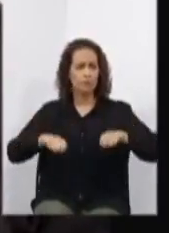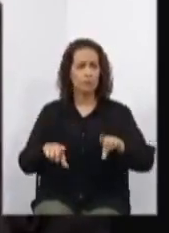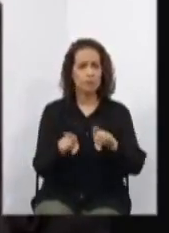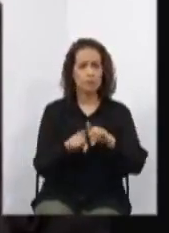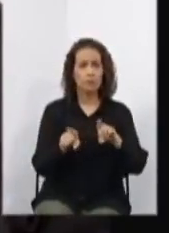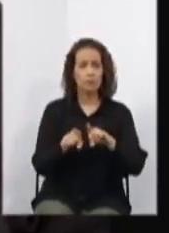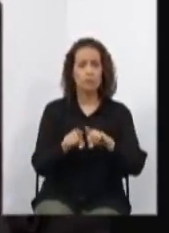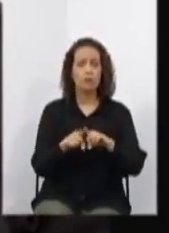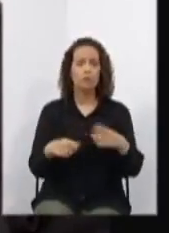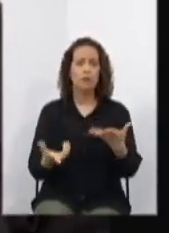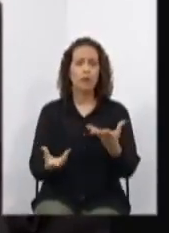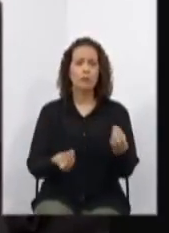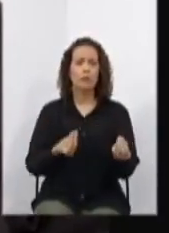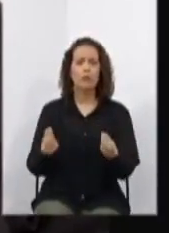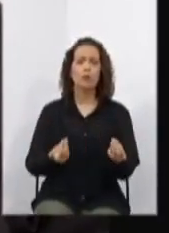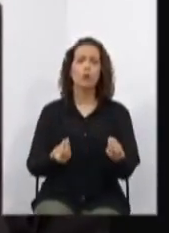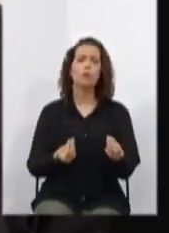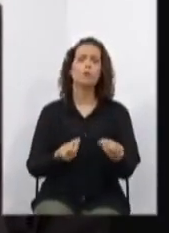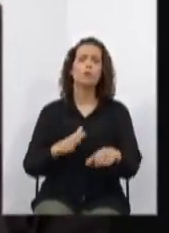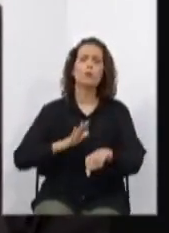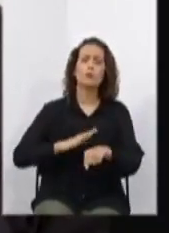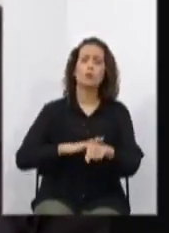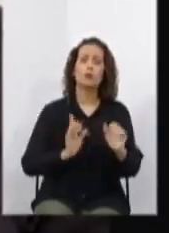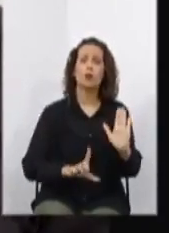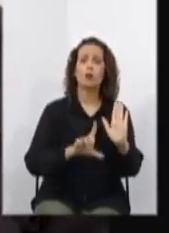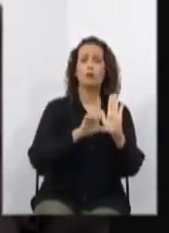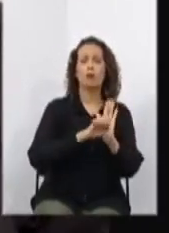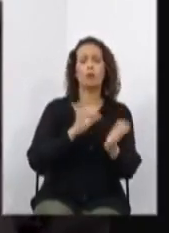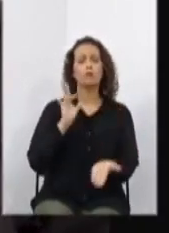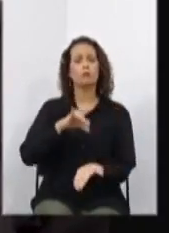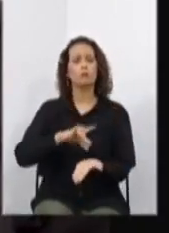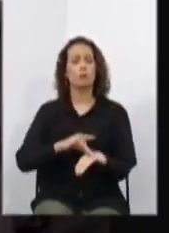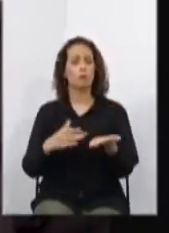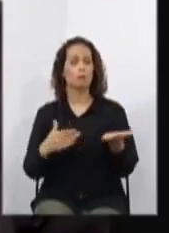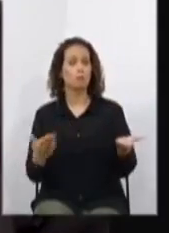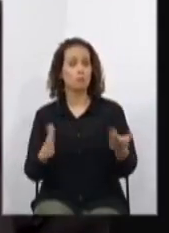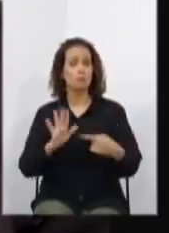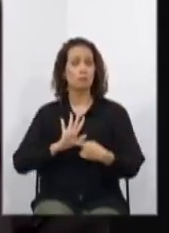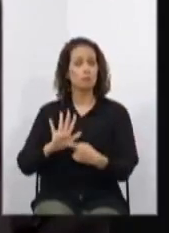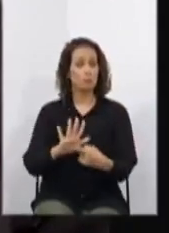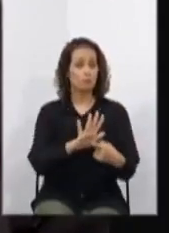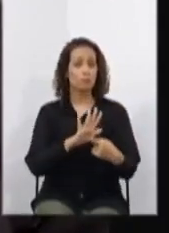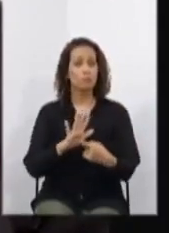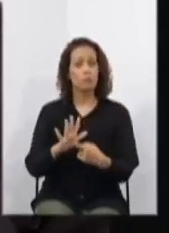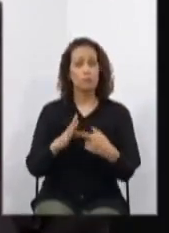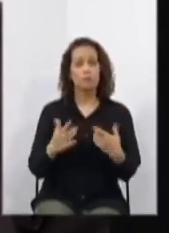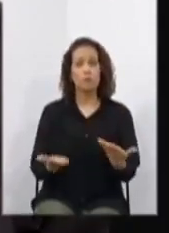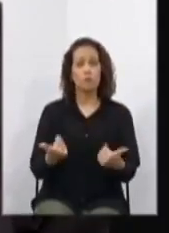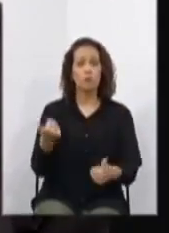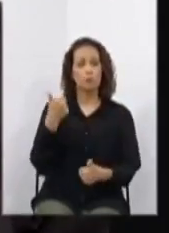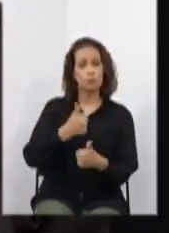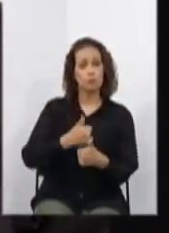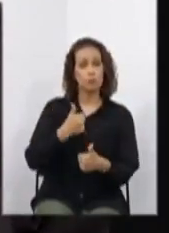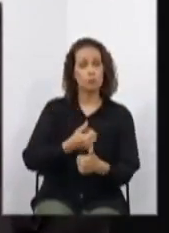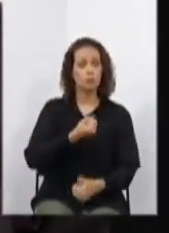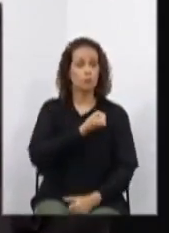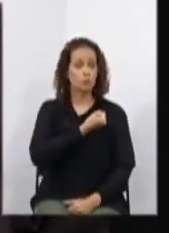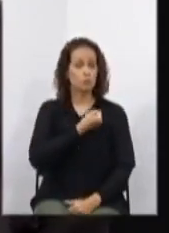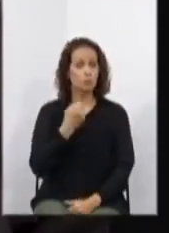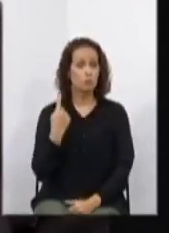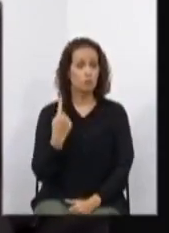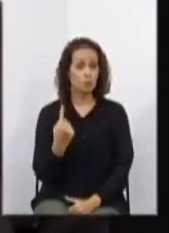legislar no texto original. Assim, apresentou o substitutivo número 1,